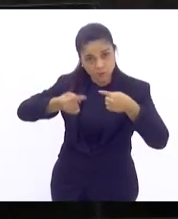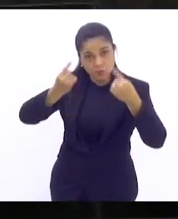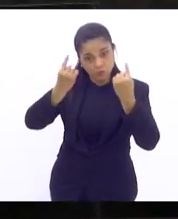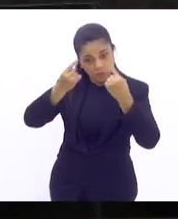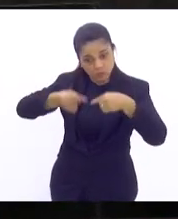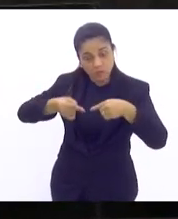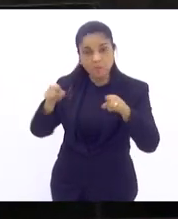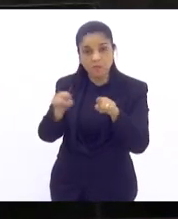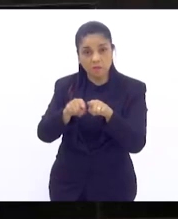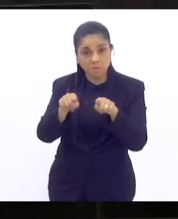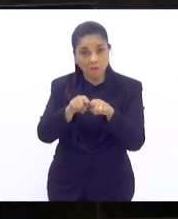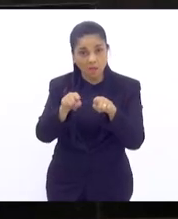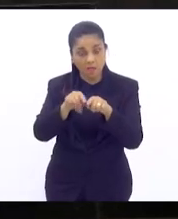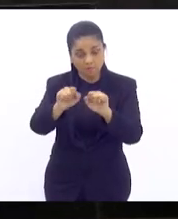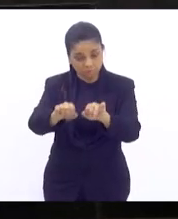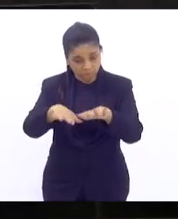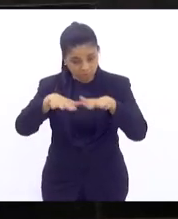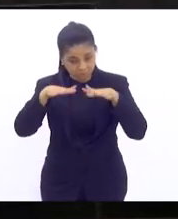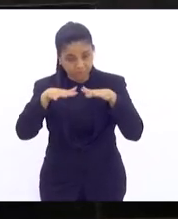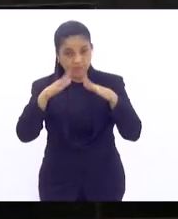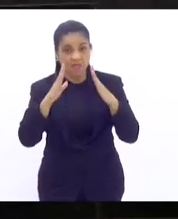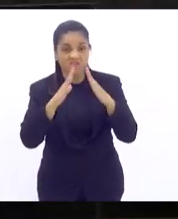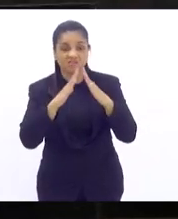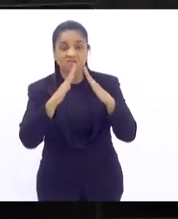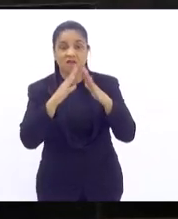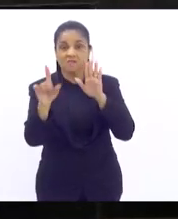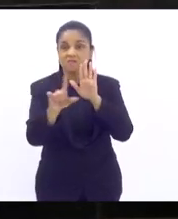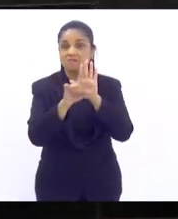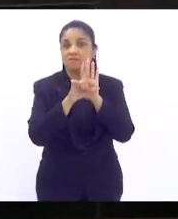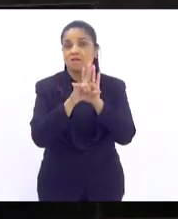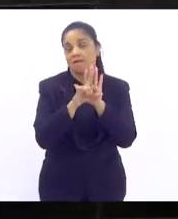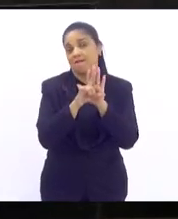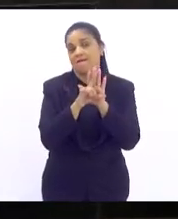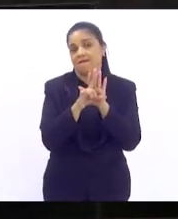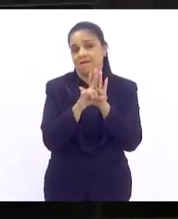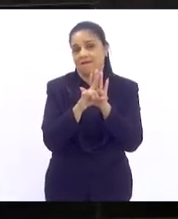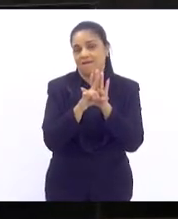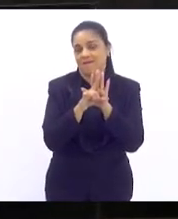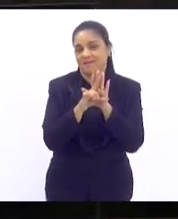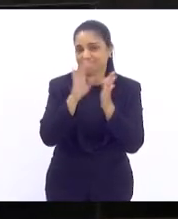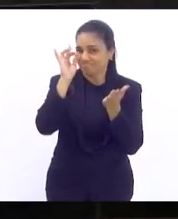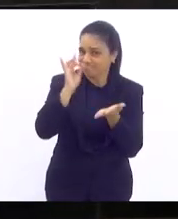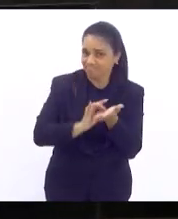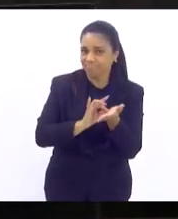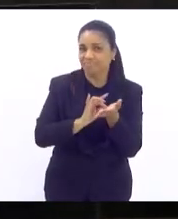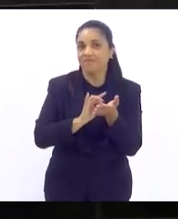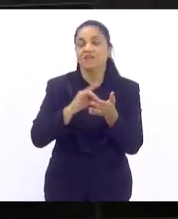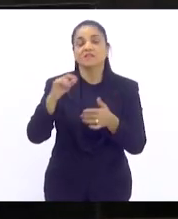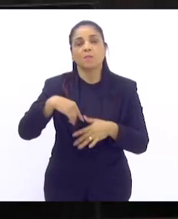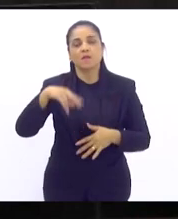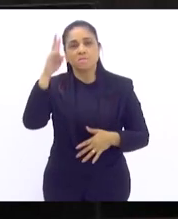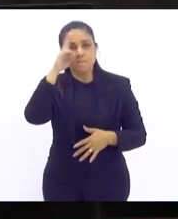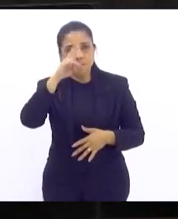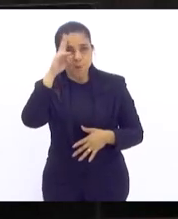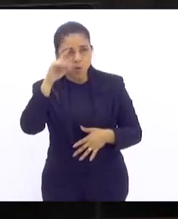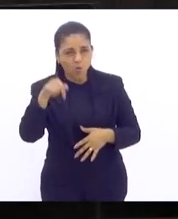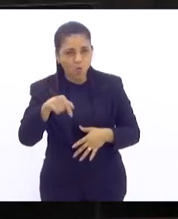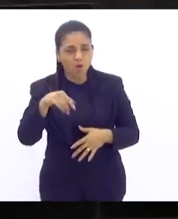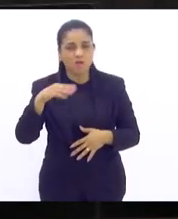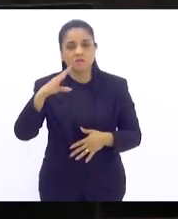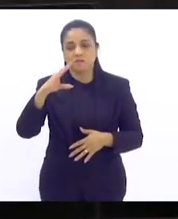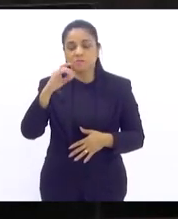reverbere nas casas legislativas de maneira concreta. Então, ao rememorar e a professora Celina Guimarães Viana,